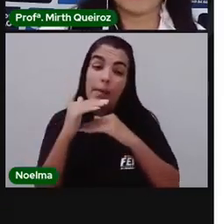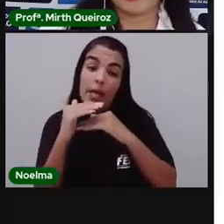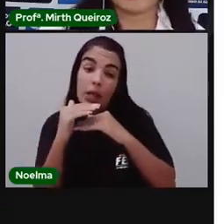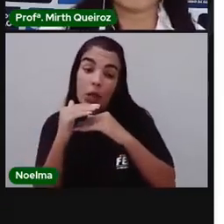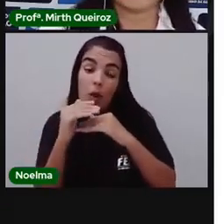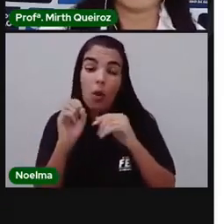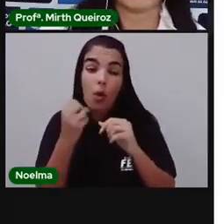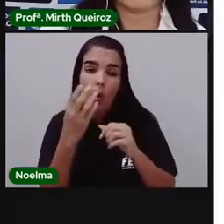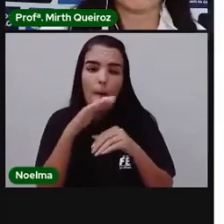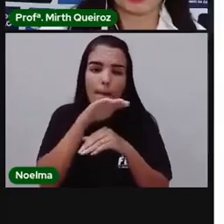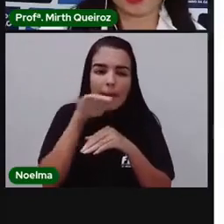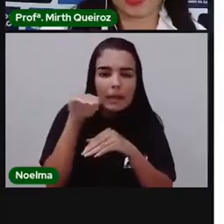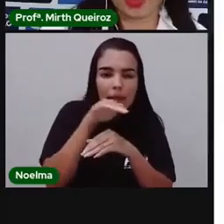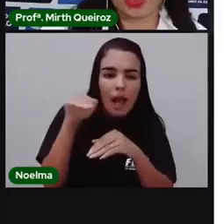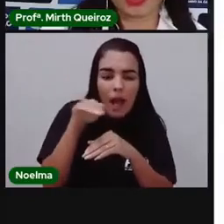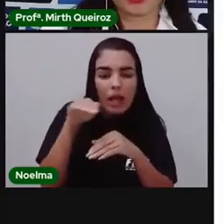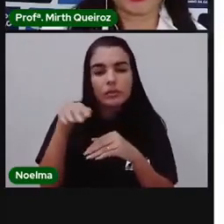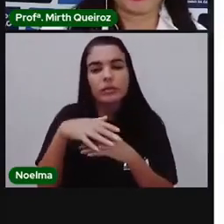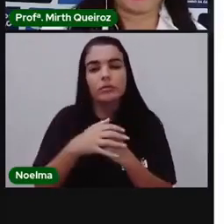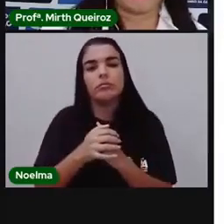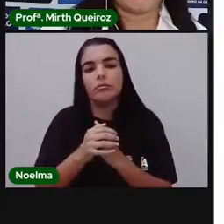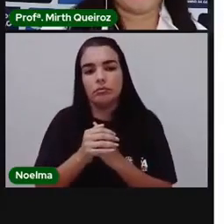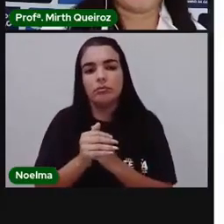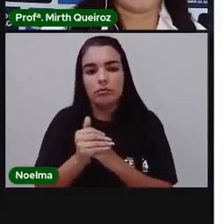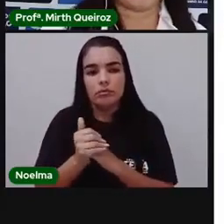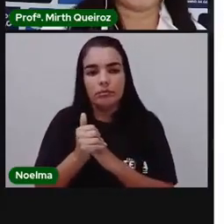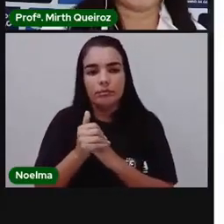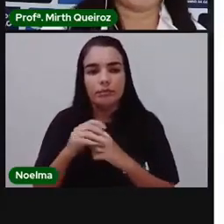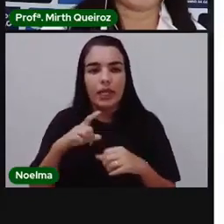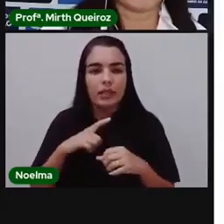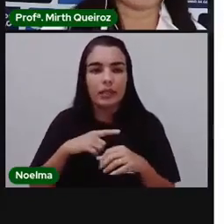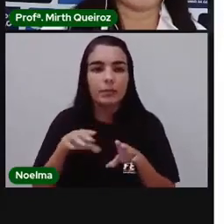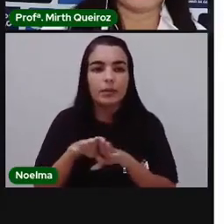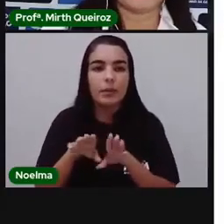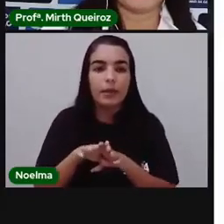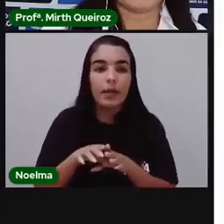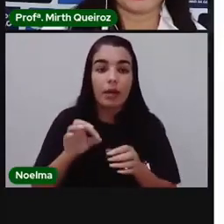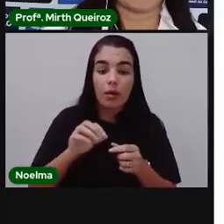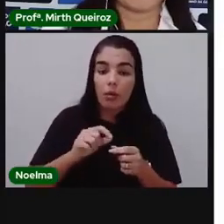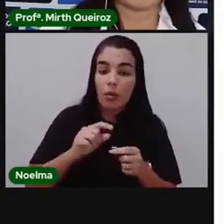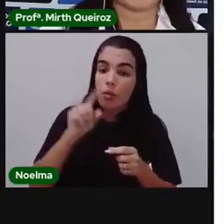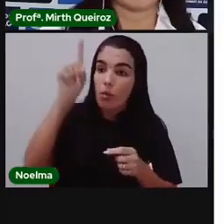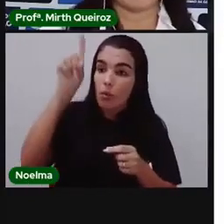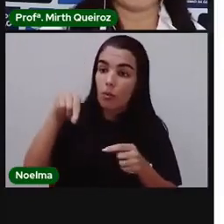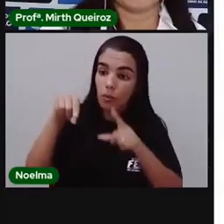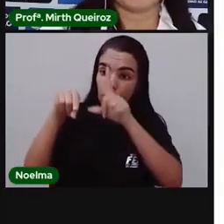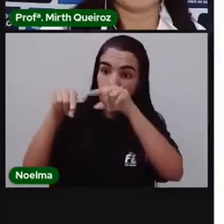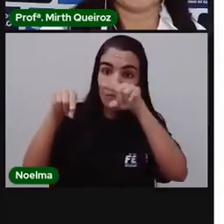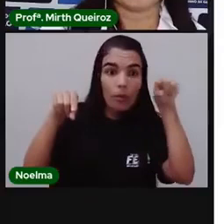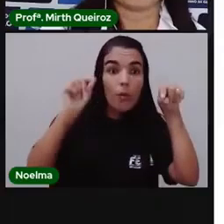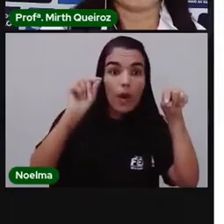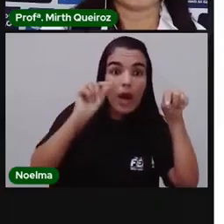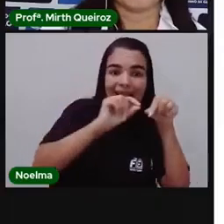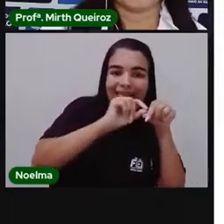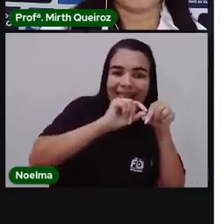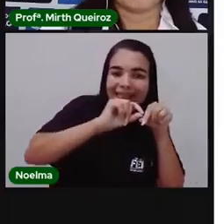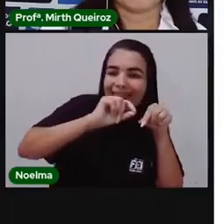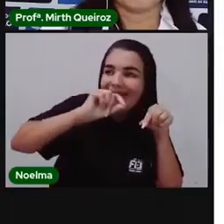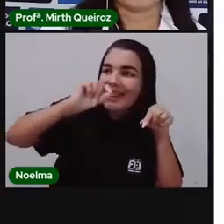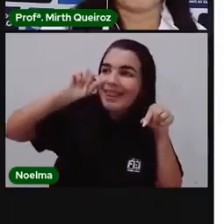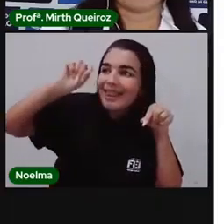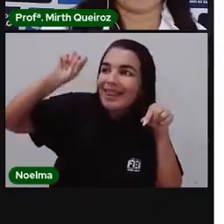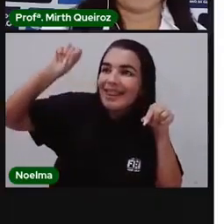ali no meio, né, entre. E temos aqui o gráfico de linha, que é representado por uma linha, através